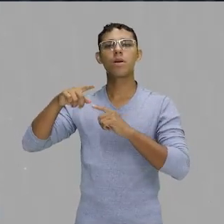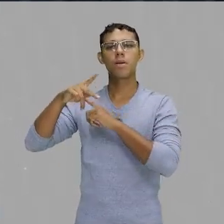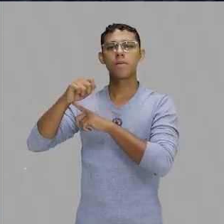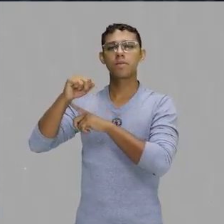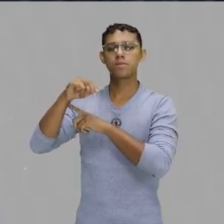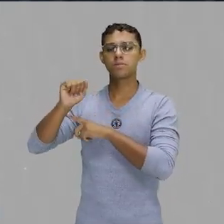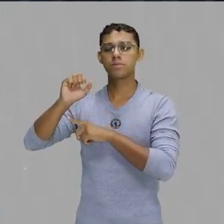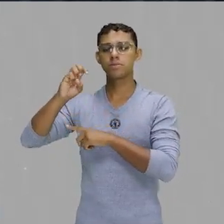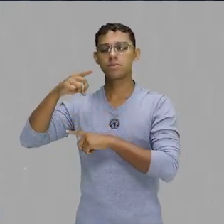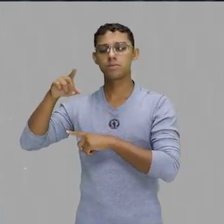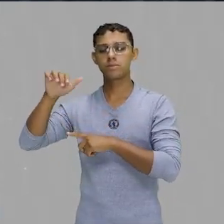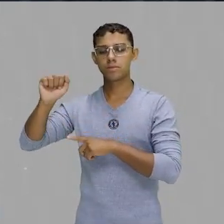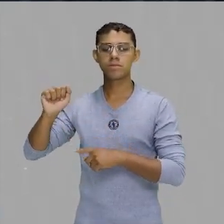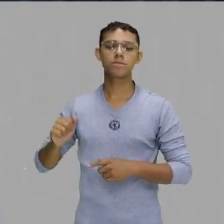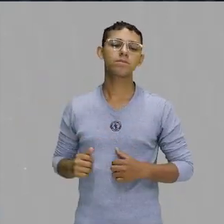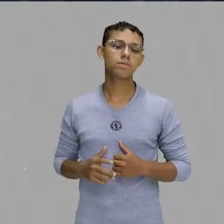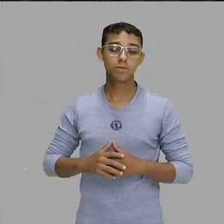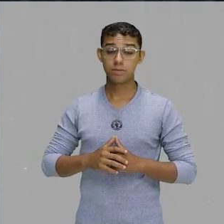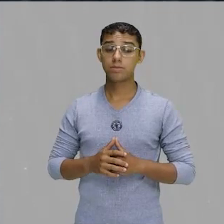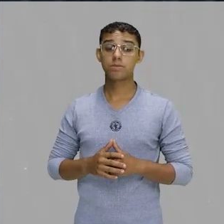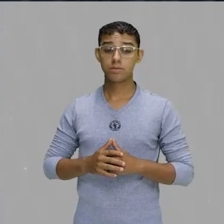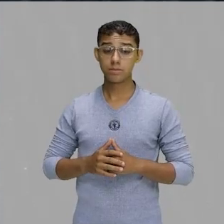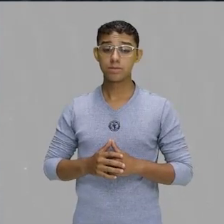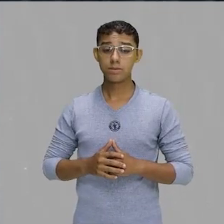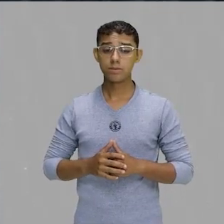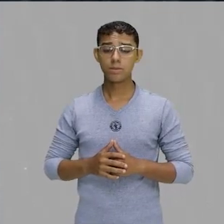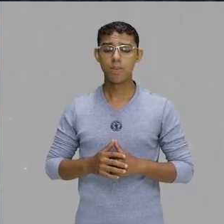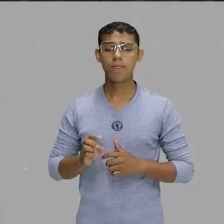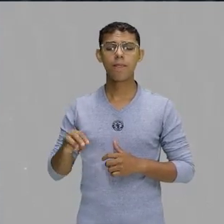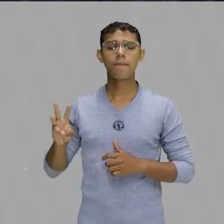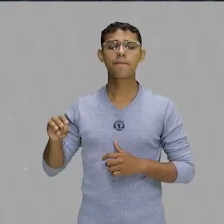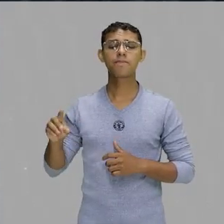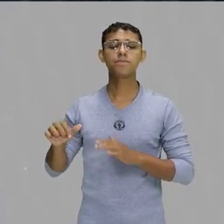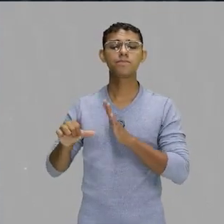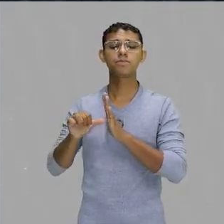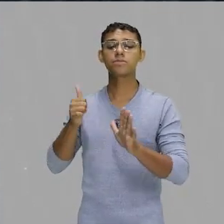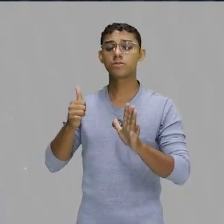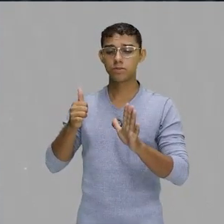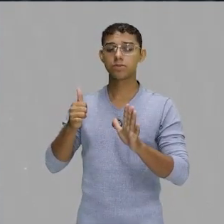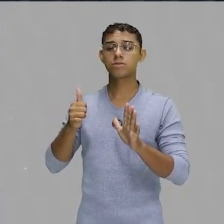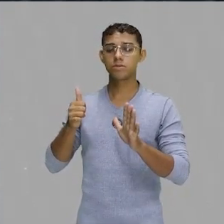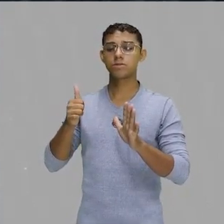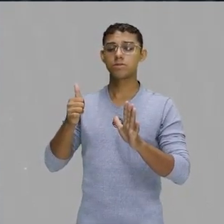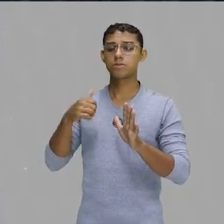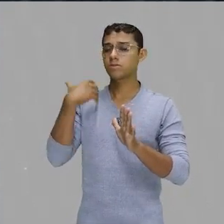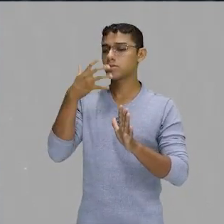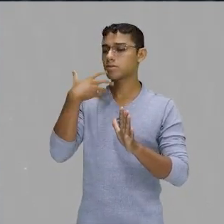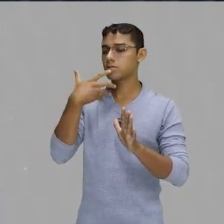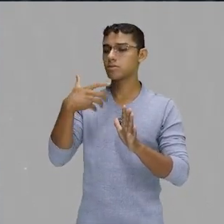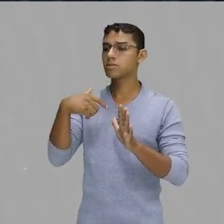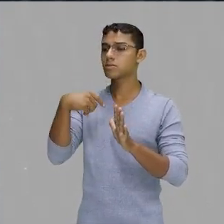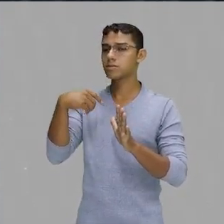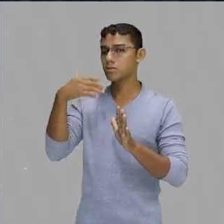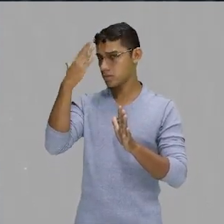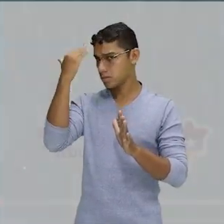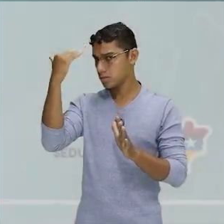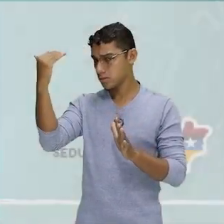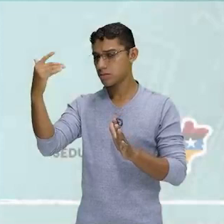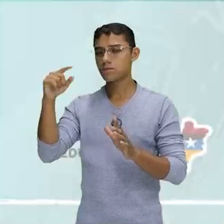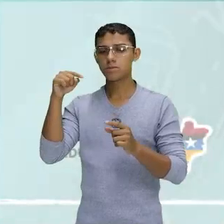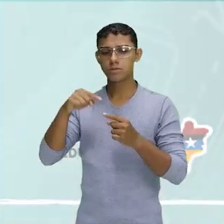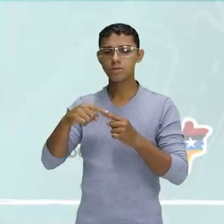Quem foi o primeiro cantante a falar de reggaeton? Quem foram os artistas, né?